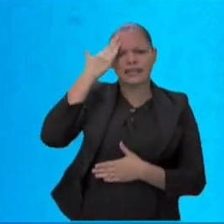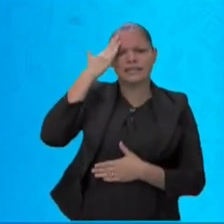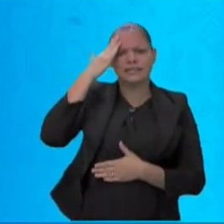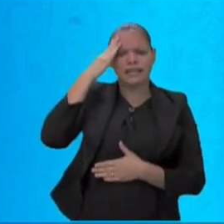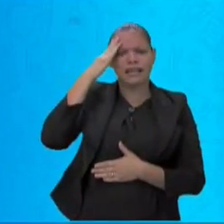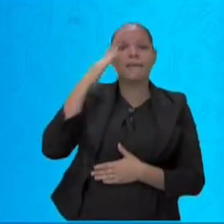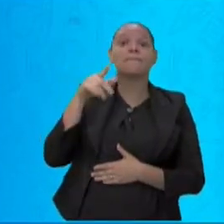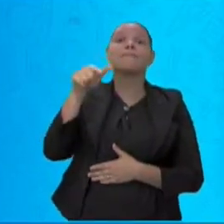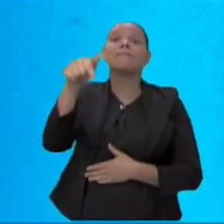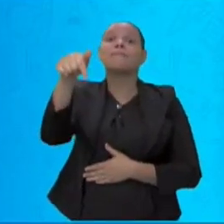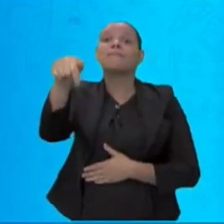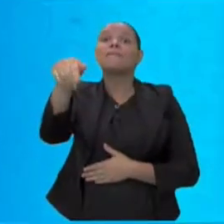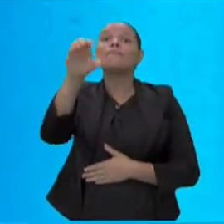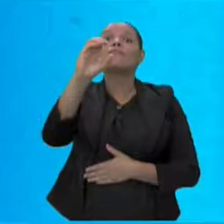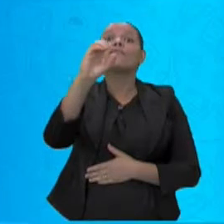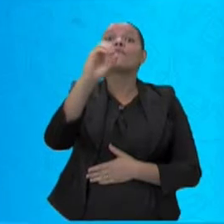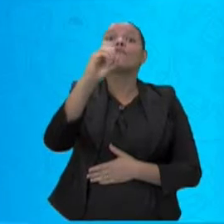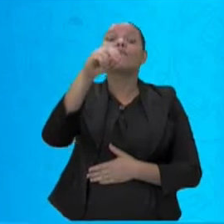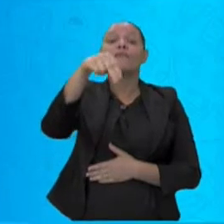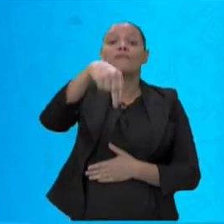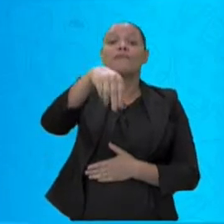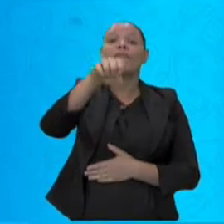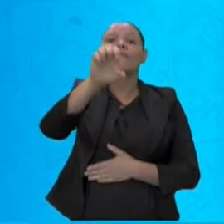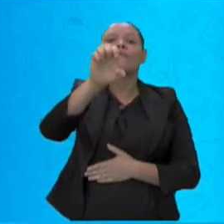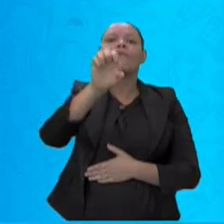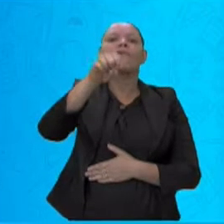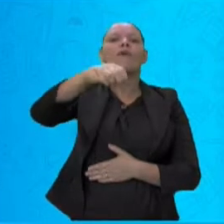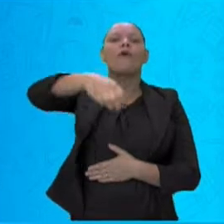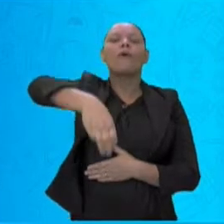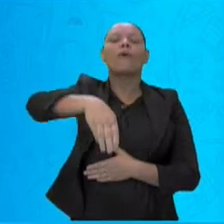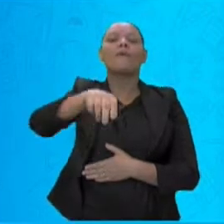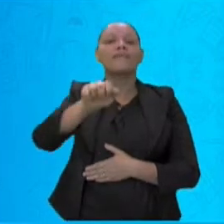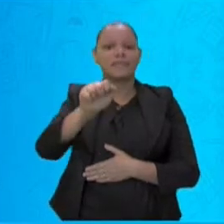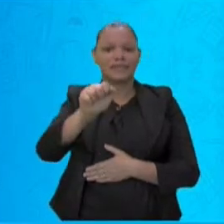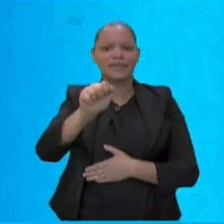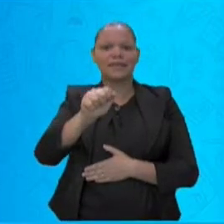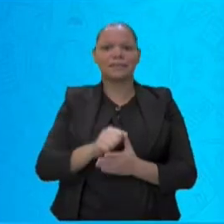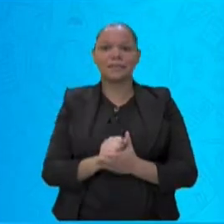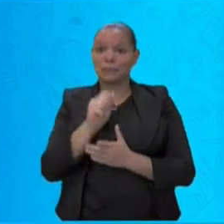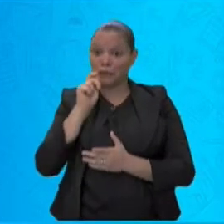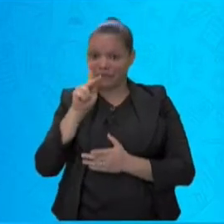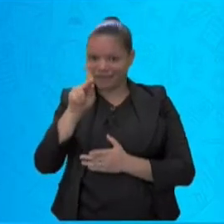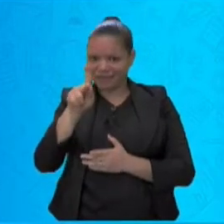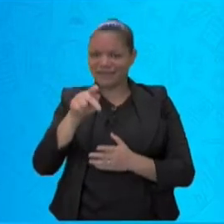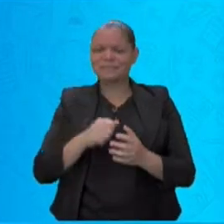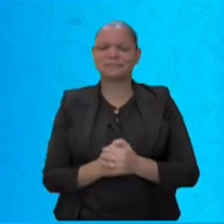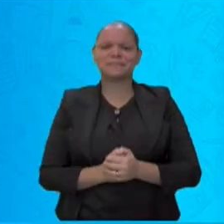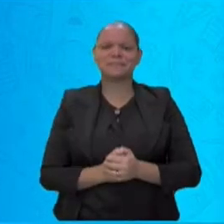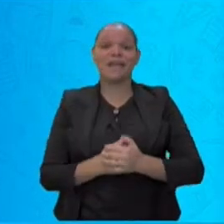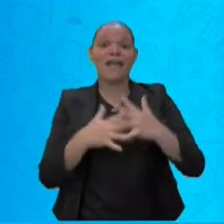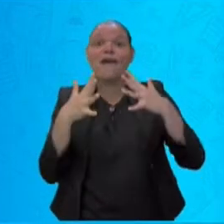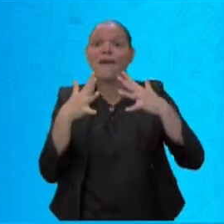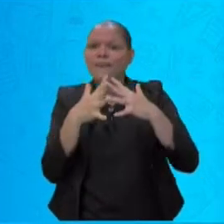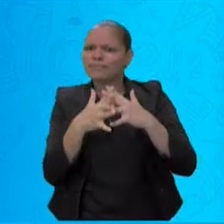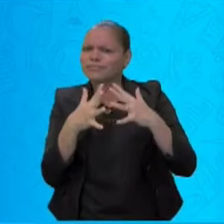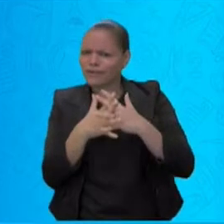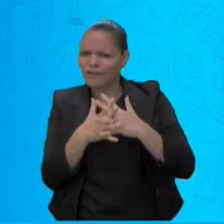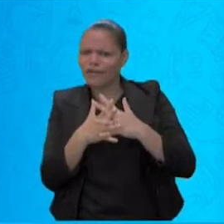encontro consonantal. Por quê? Olha para vocês, ó. As consoantes, a consoante é sempre aquela letra